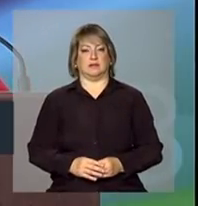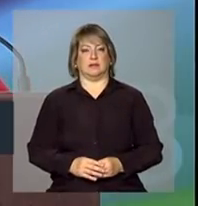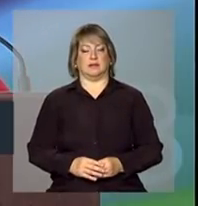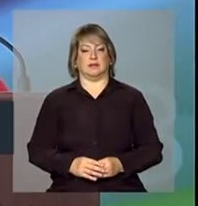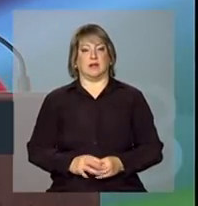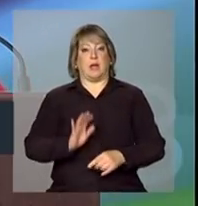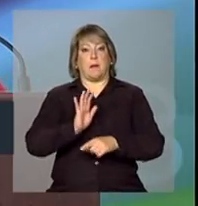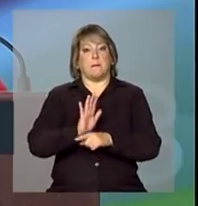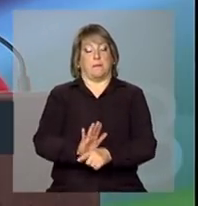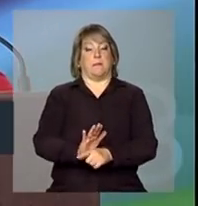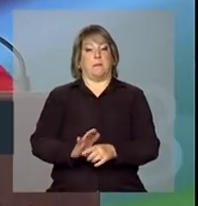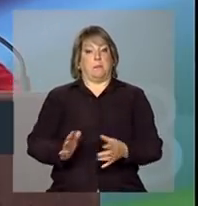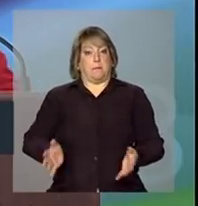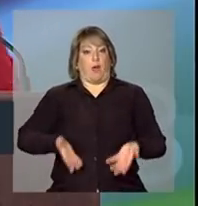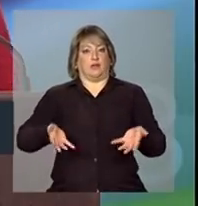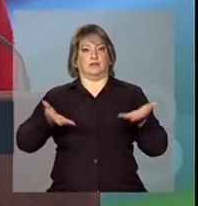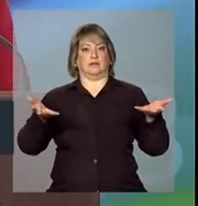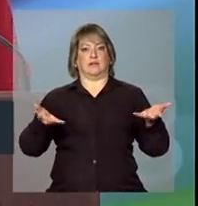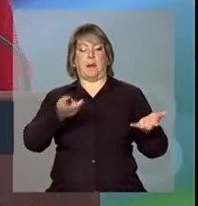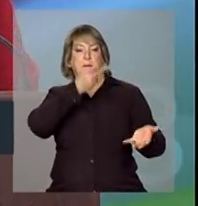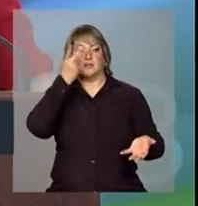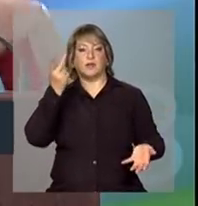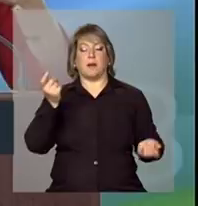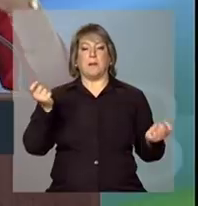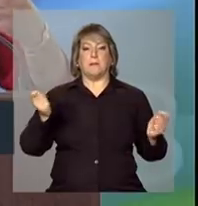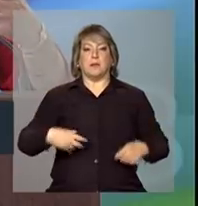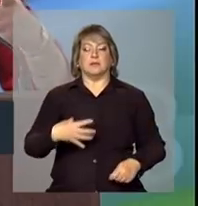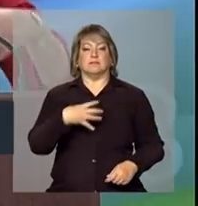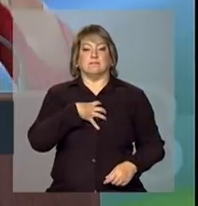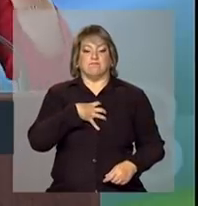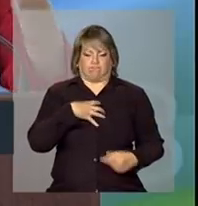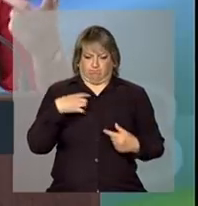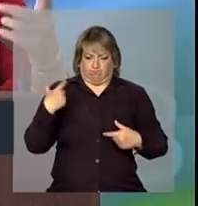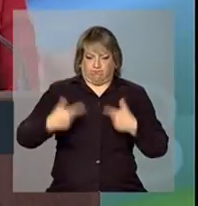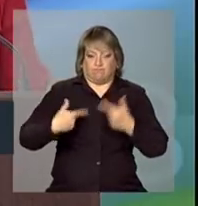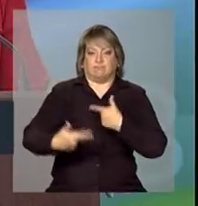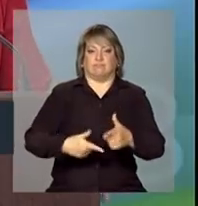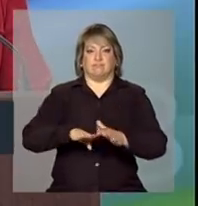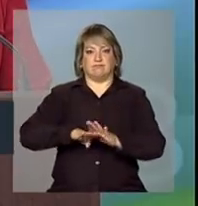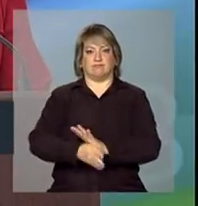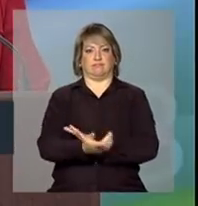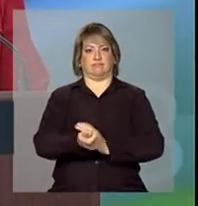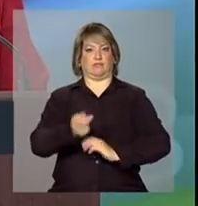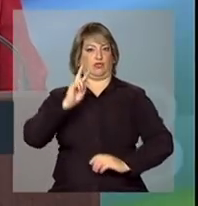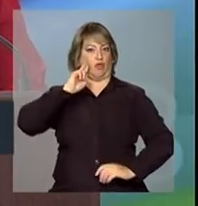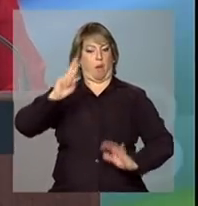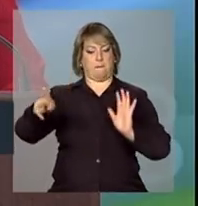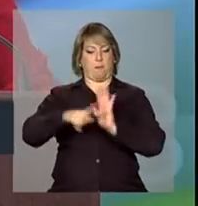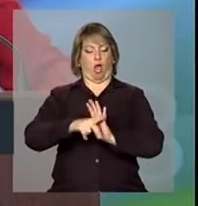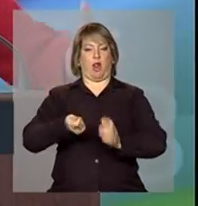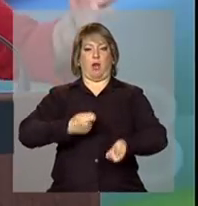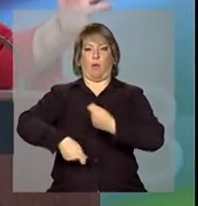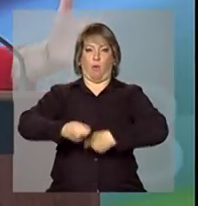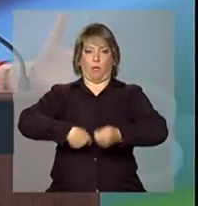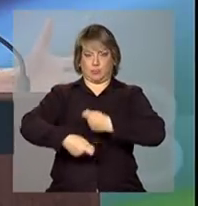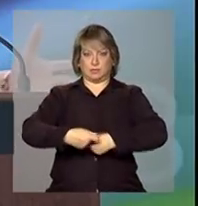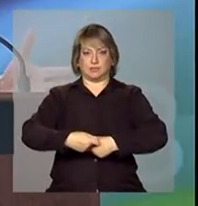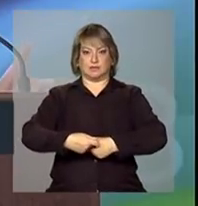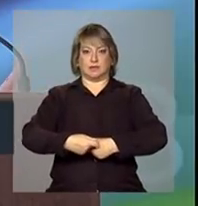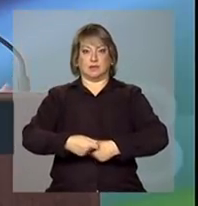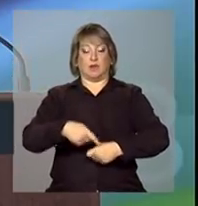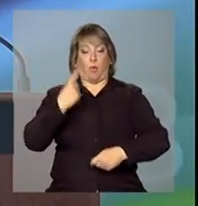motivação para que as pessoas se empenhem e se tornem empreendedoras. um país, ele se